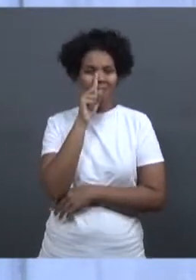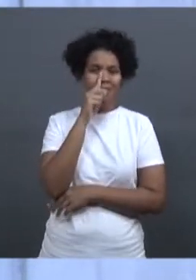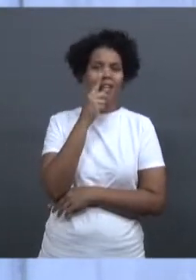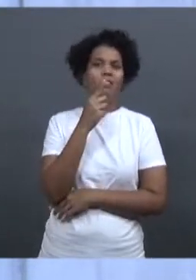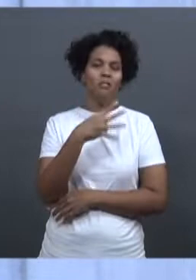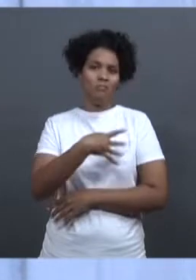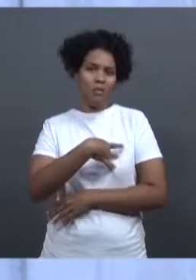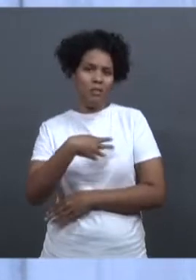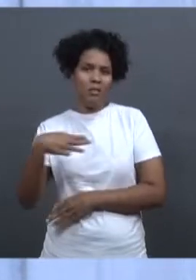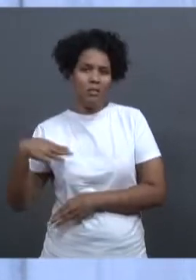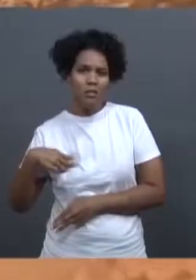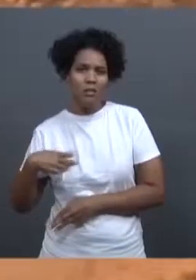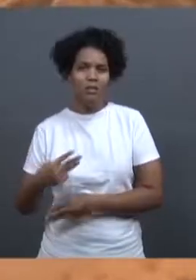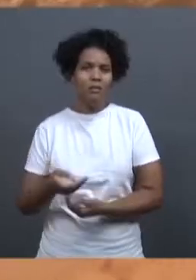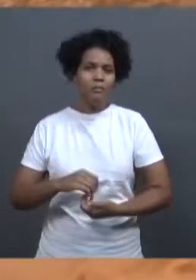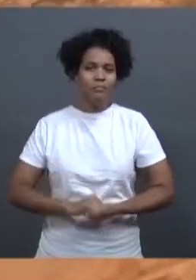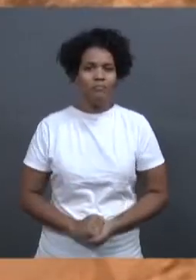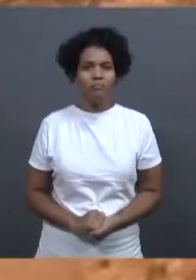.U. de hoje.